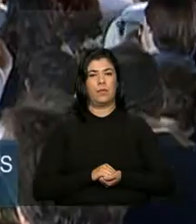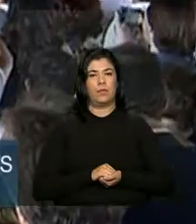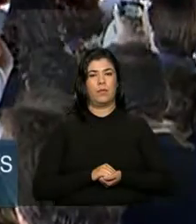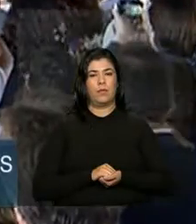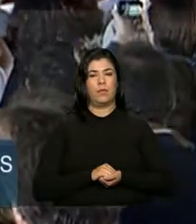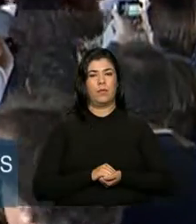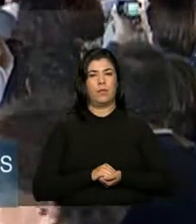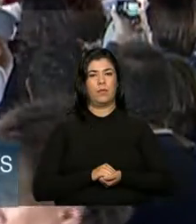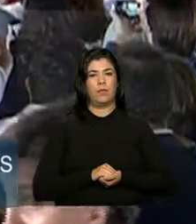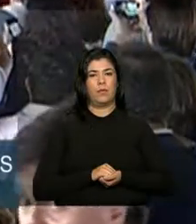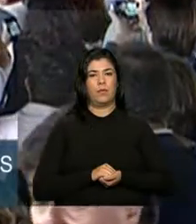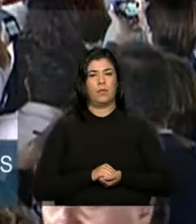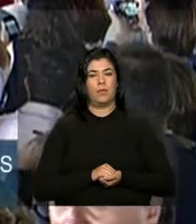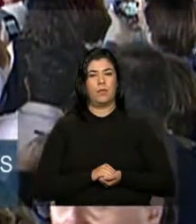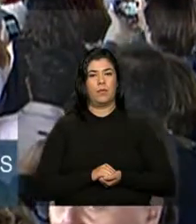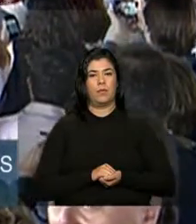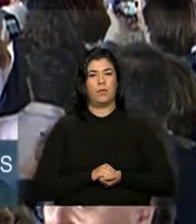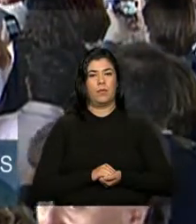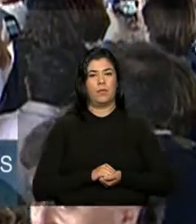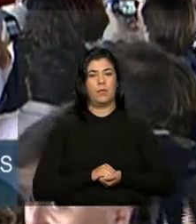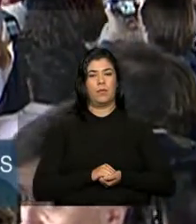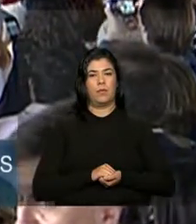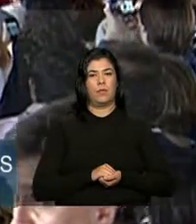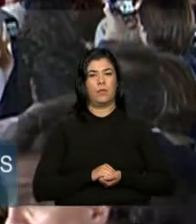Viva! Viva!